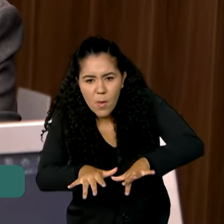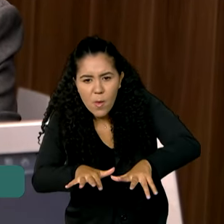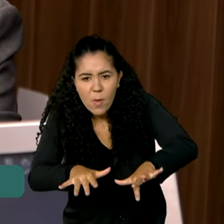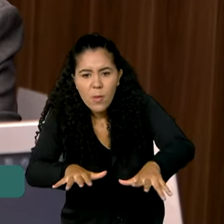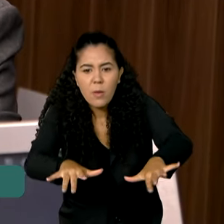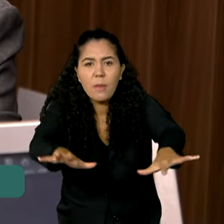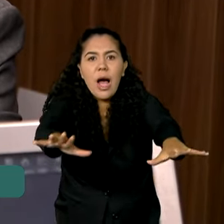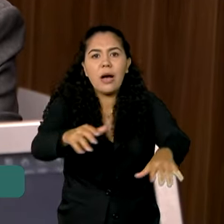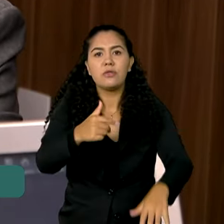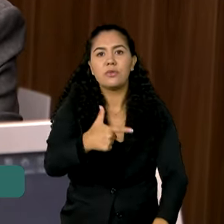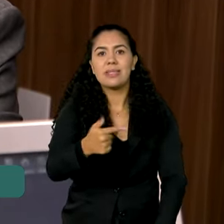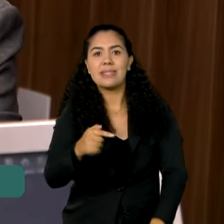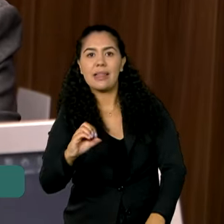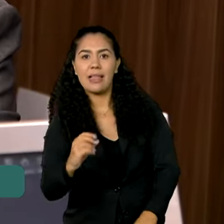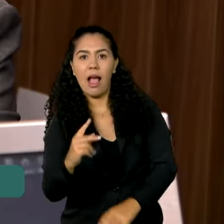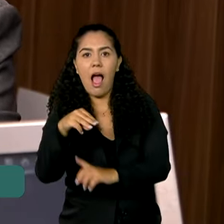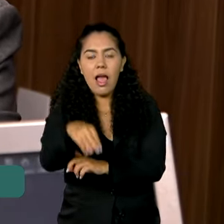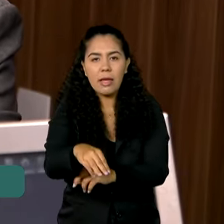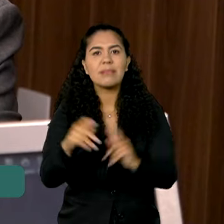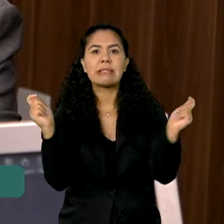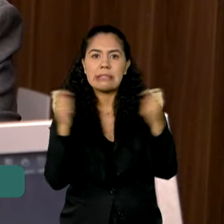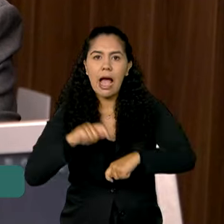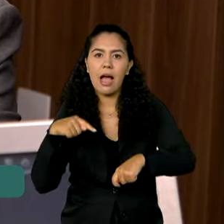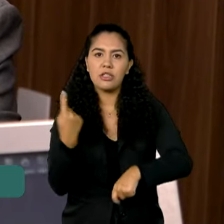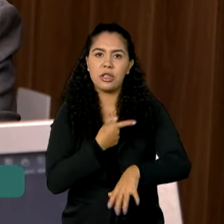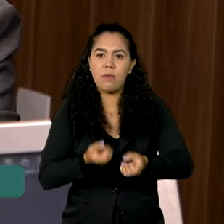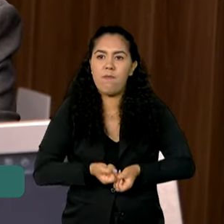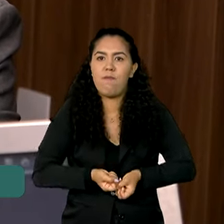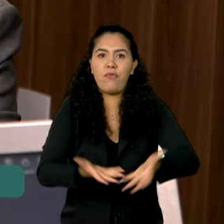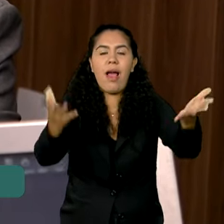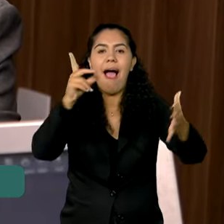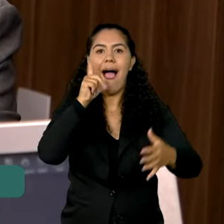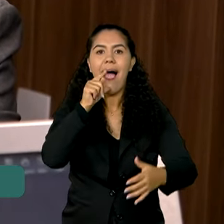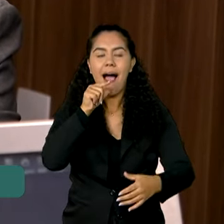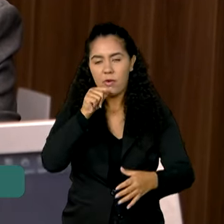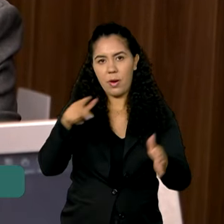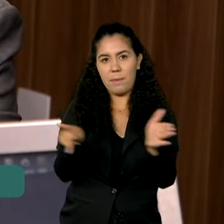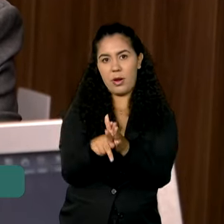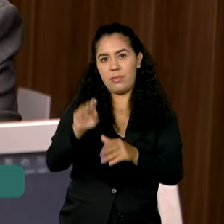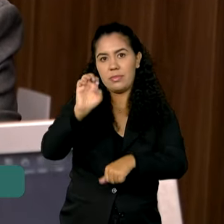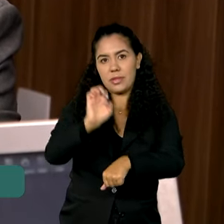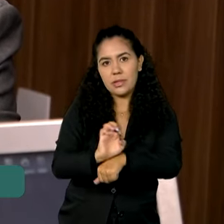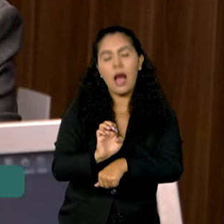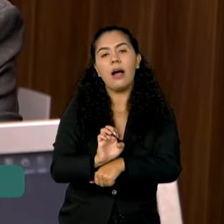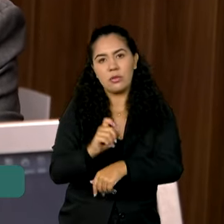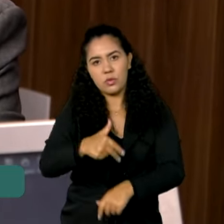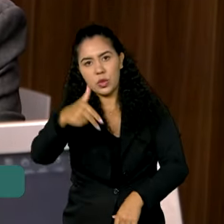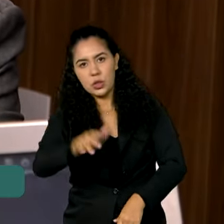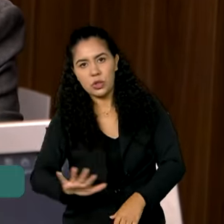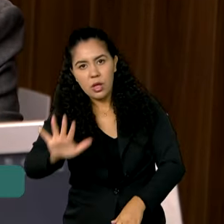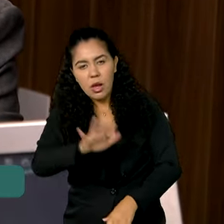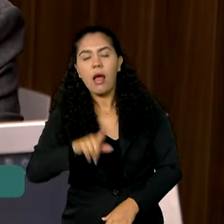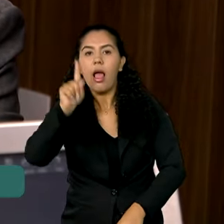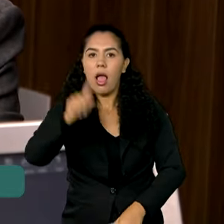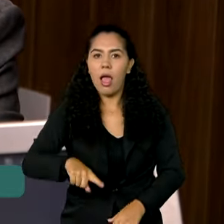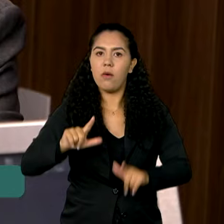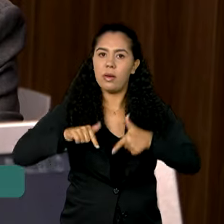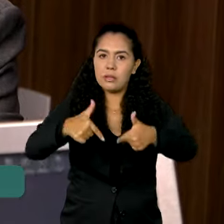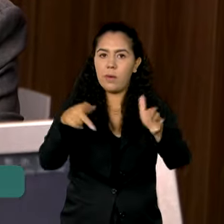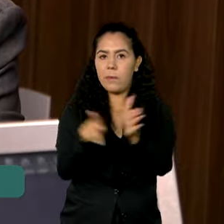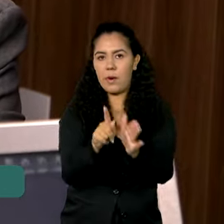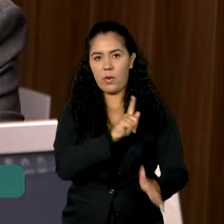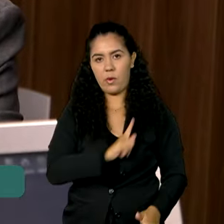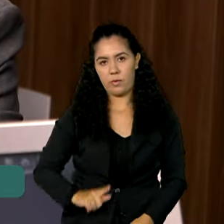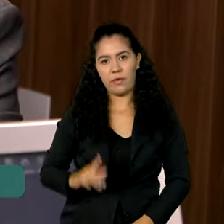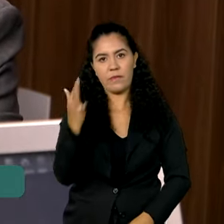possibilitar disponibilizar muito mais água para o Estado. Isso é uma diretriz que foi traçada pelo governo federal, uma estratégia